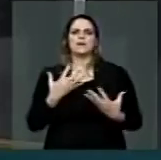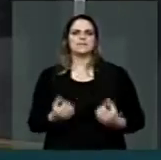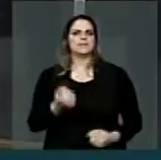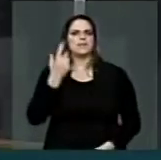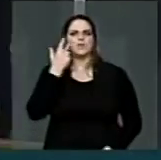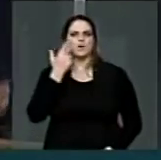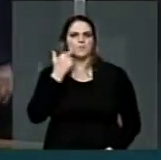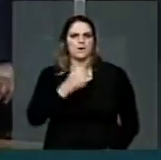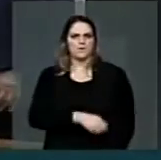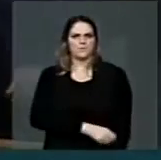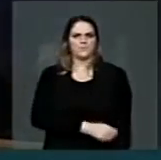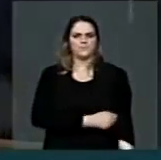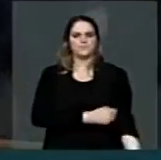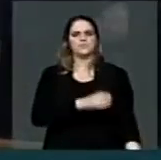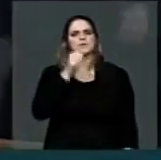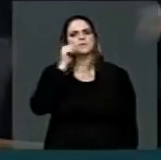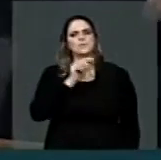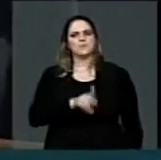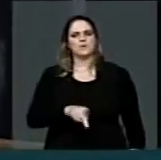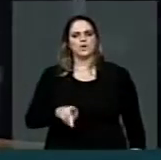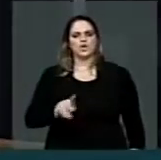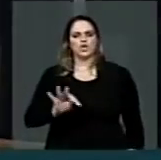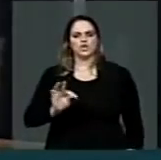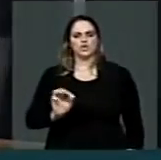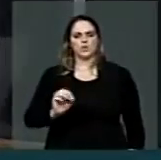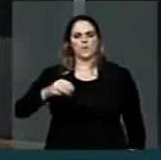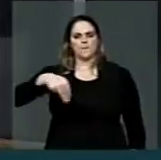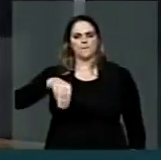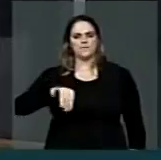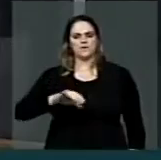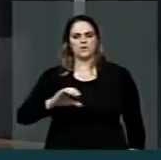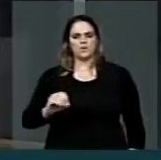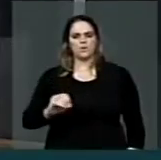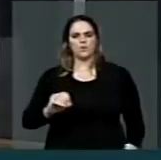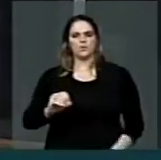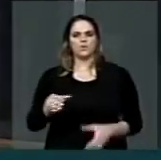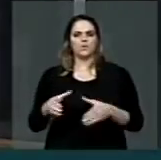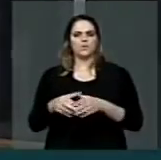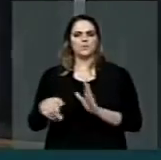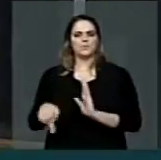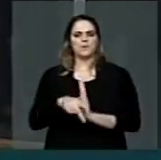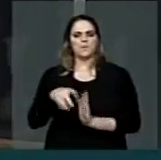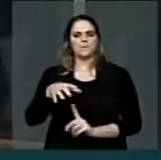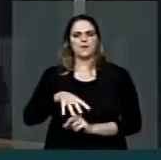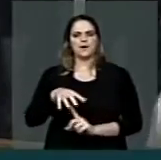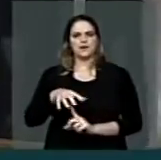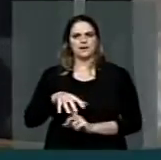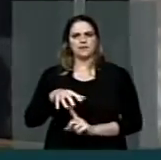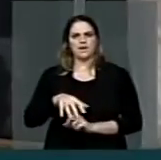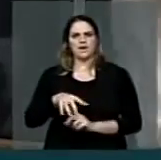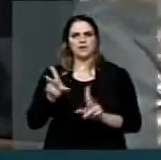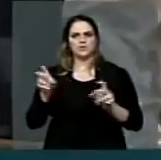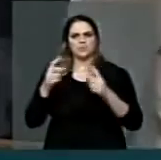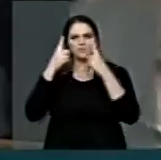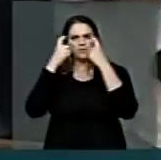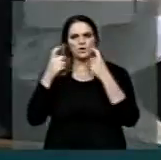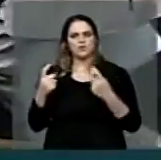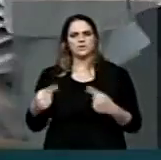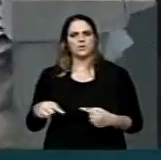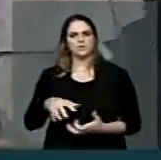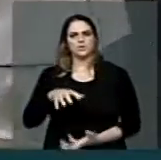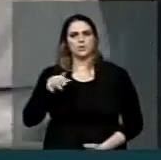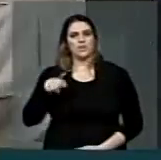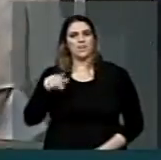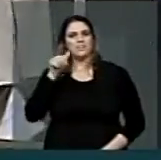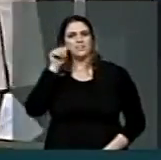Tomiko Kiuco, integrante do Conselho Estadual dos Direitos do Idoso do Paraná, destaca que a violência contra os idosos deve ser